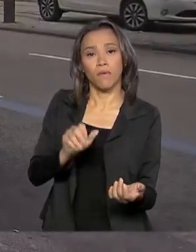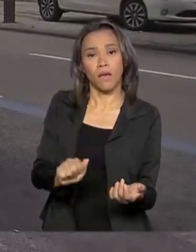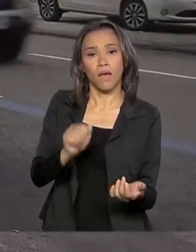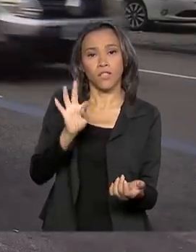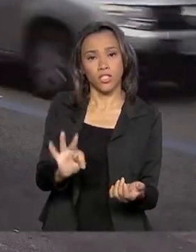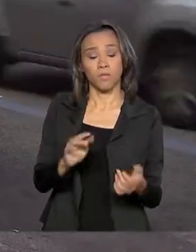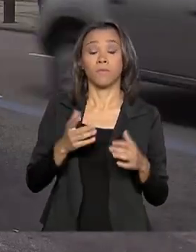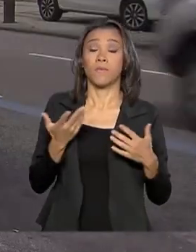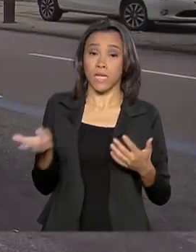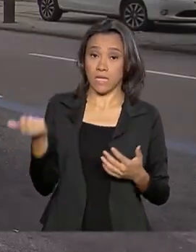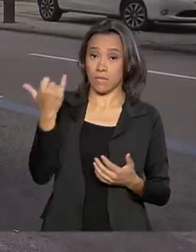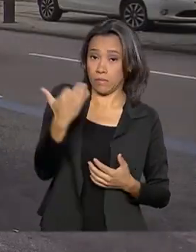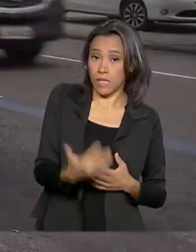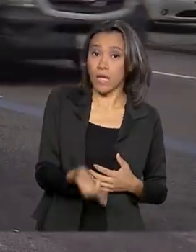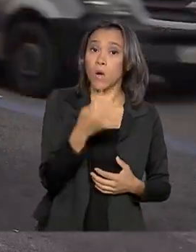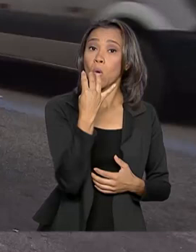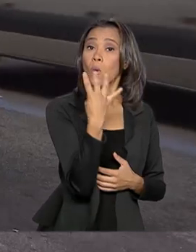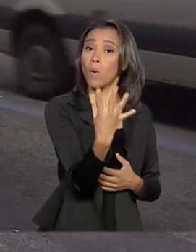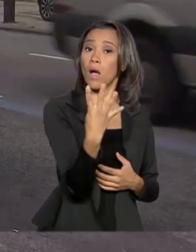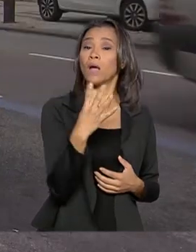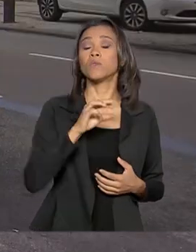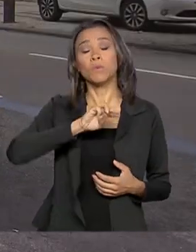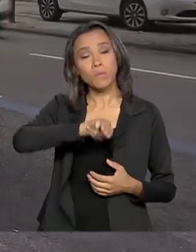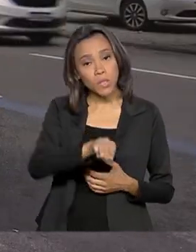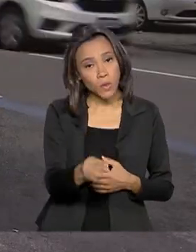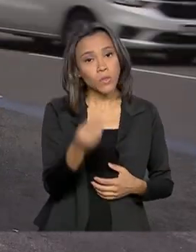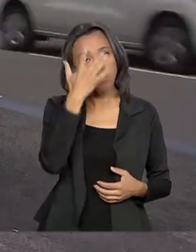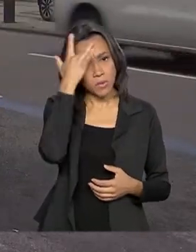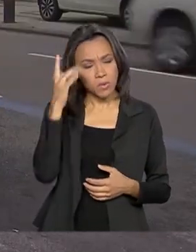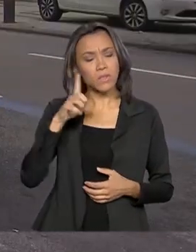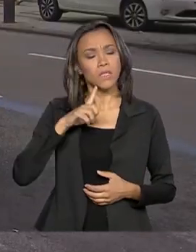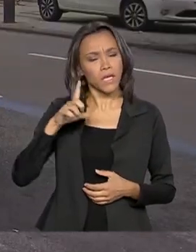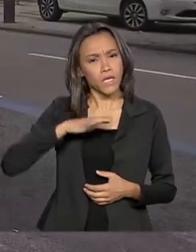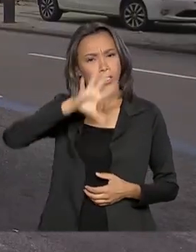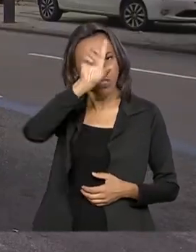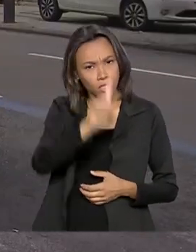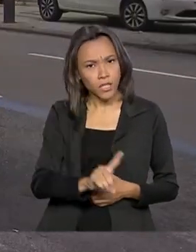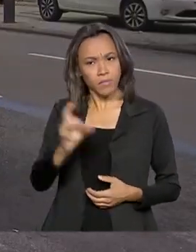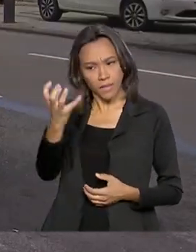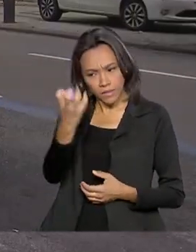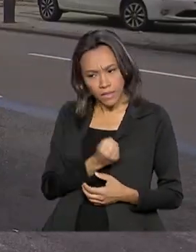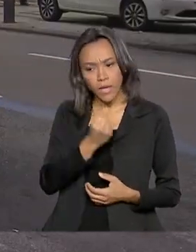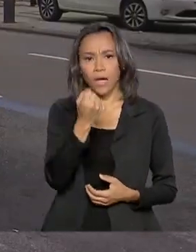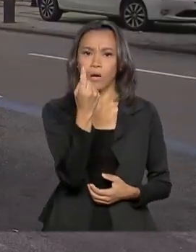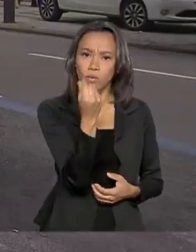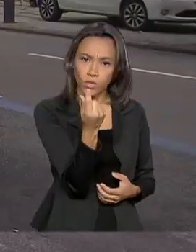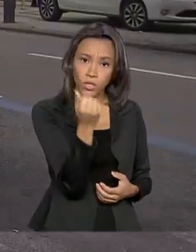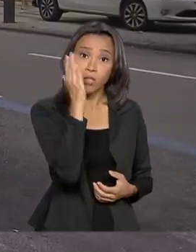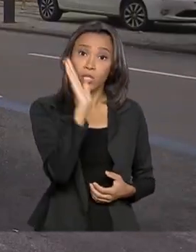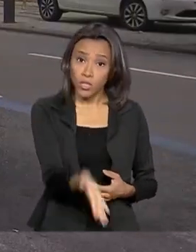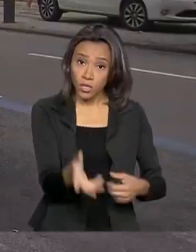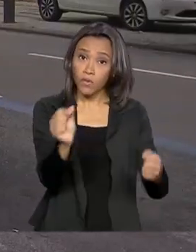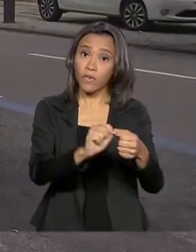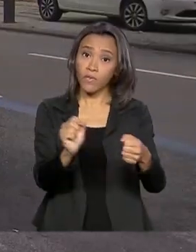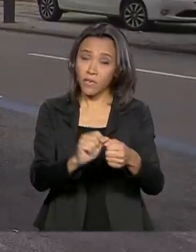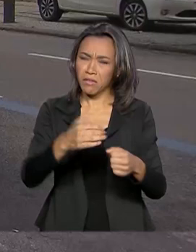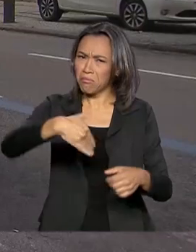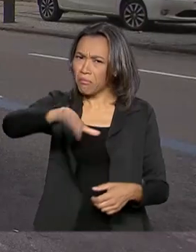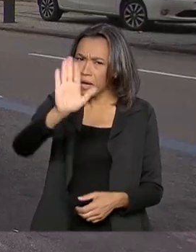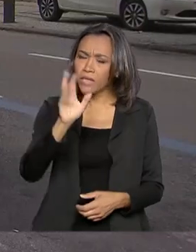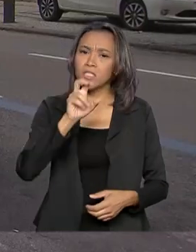têm direito ao ressarcimento de parte do valor do seguro obrigatório. Já foram feitos mais de